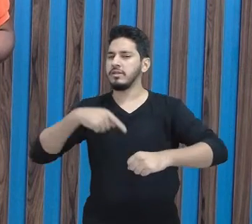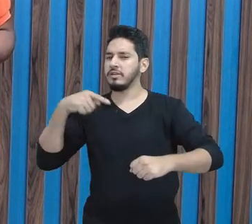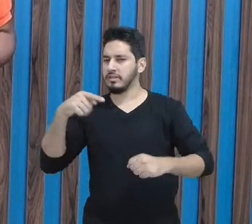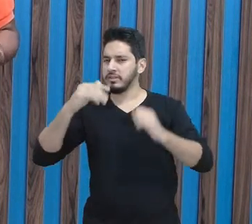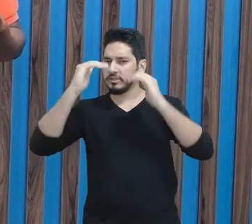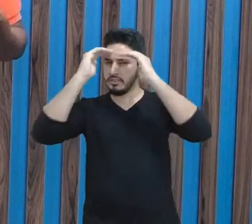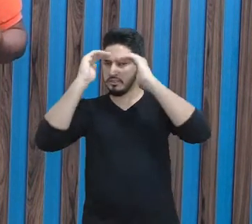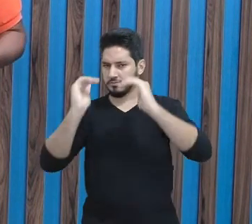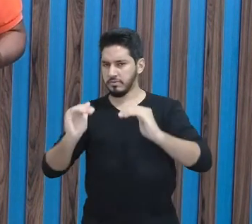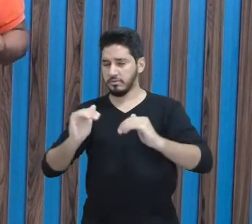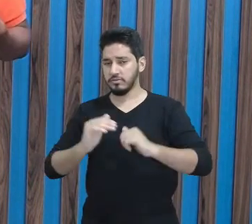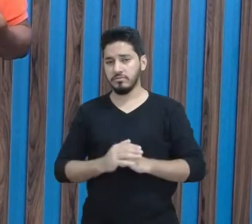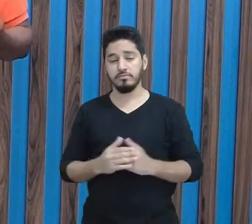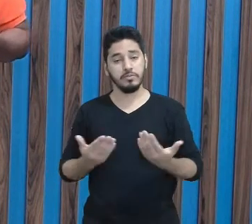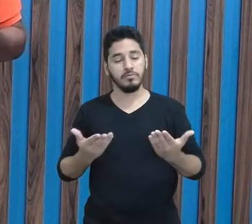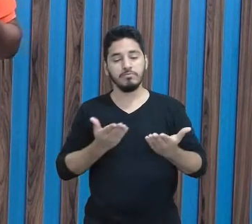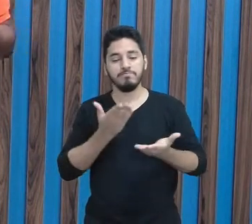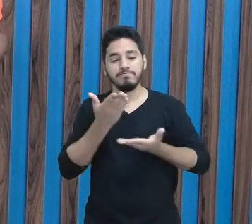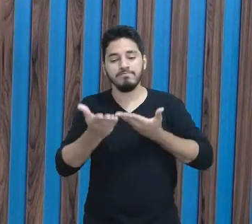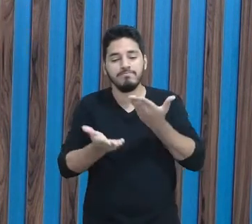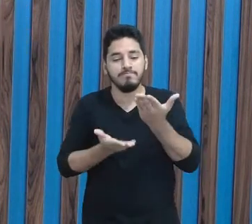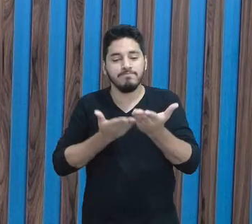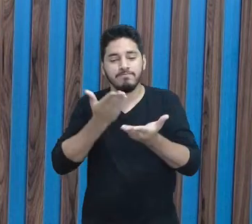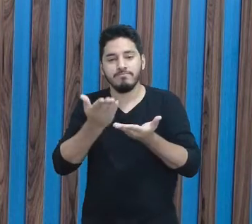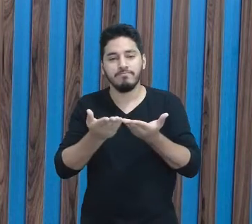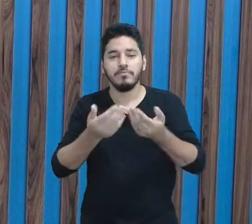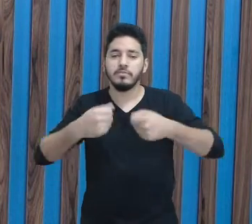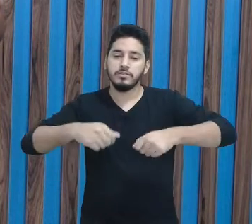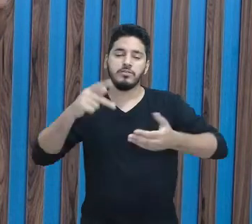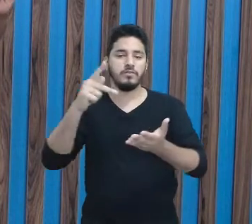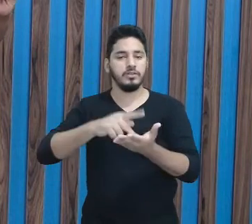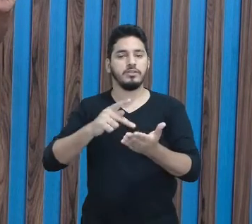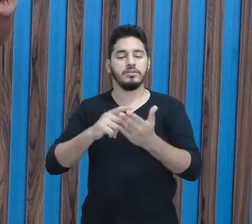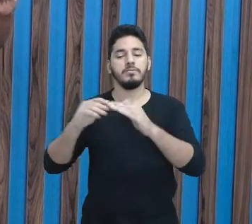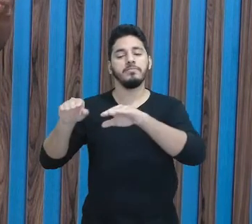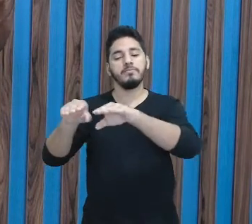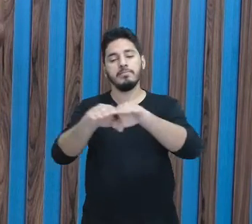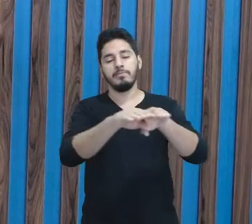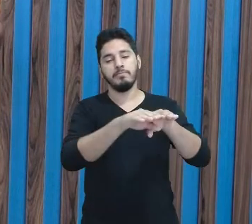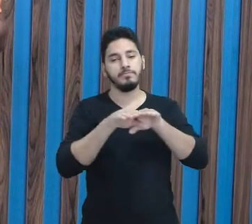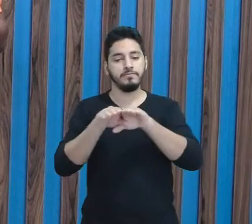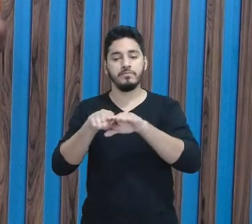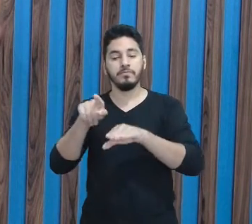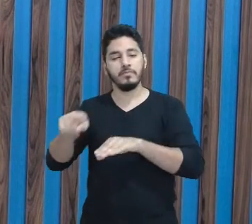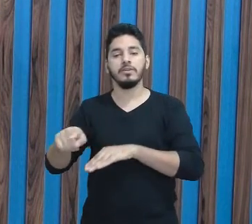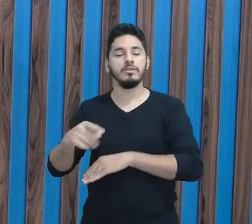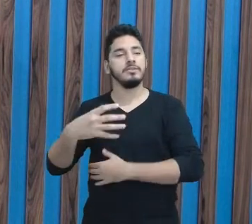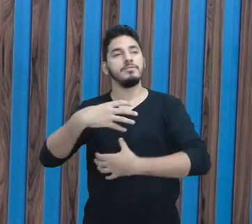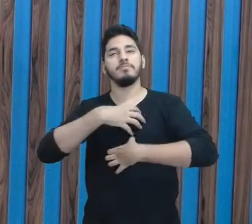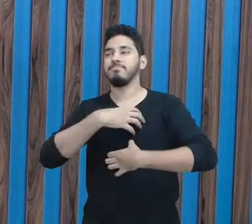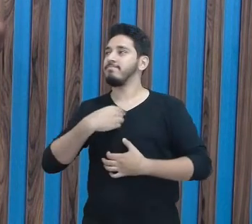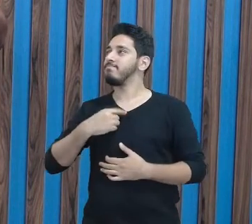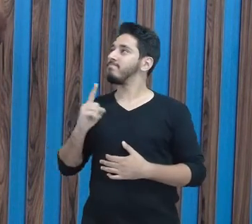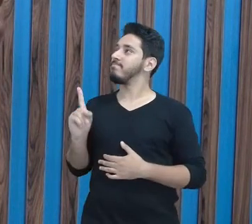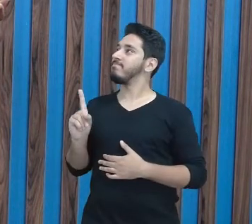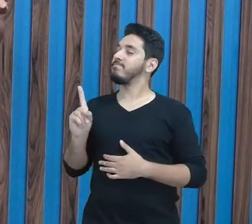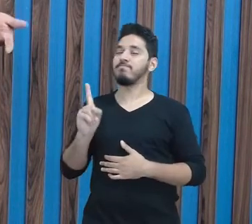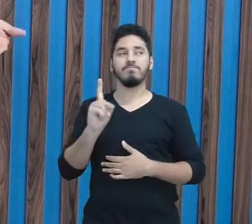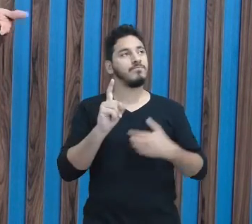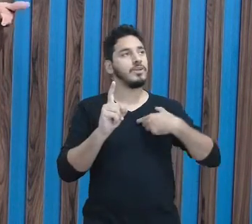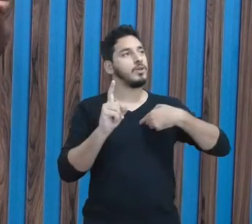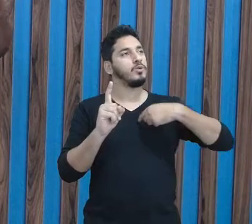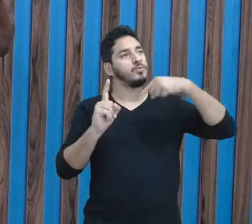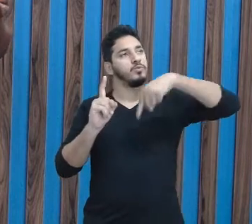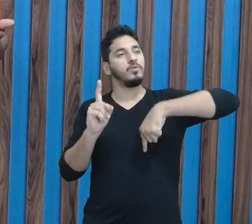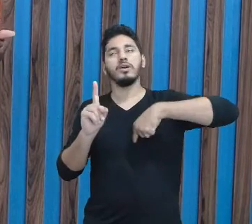Então, o trato precisa de verdade ser igualitário, para que ele se sinta contemplado e que pertence